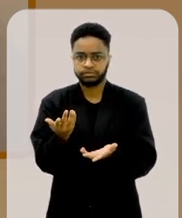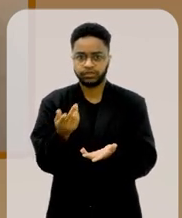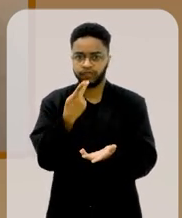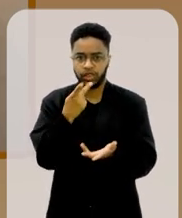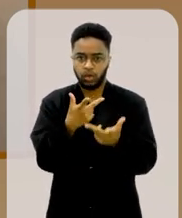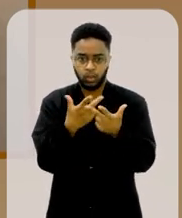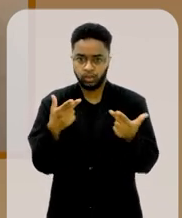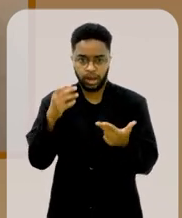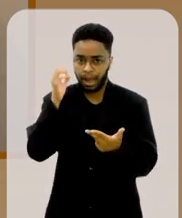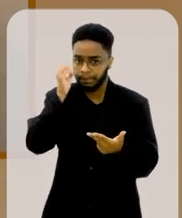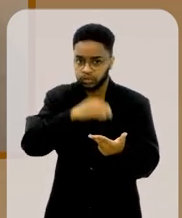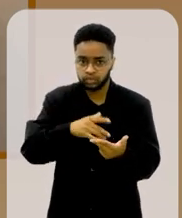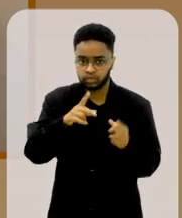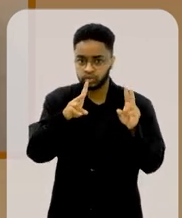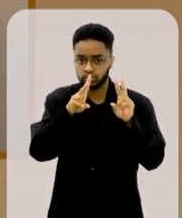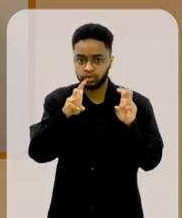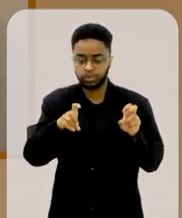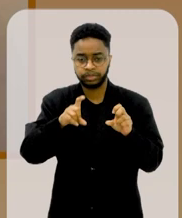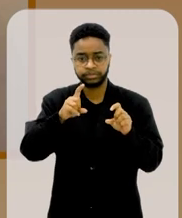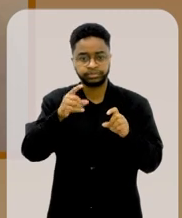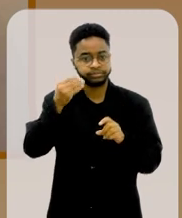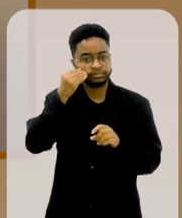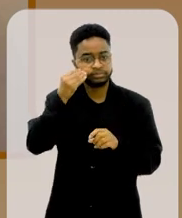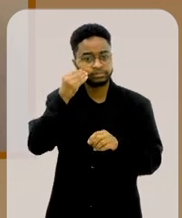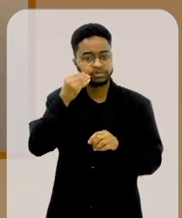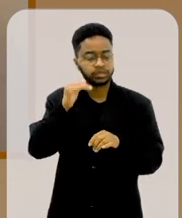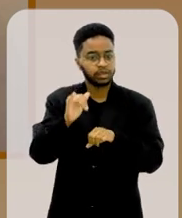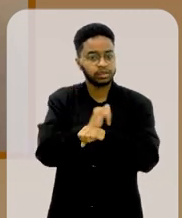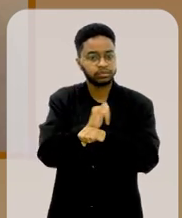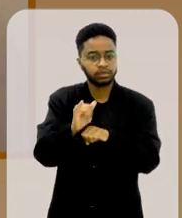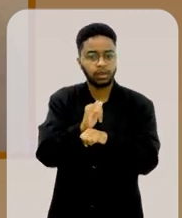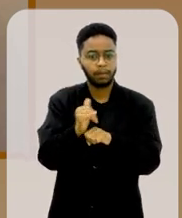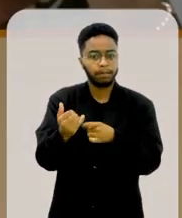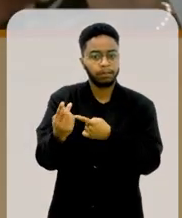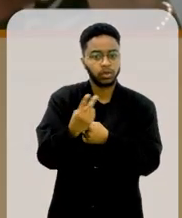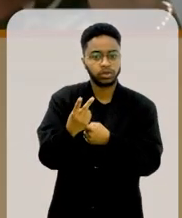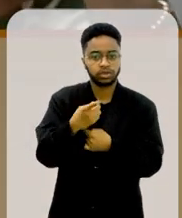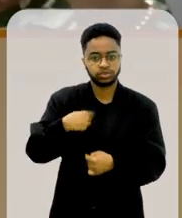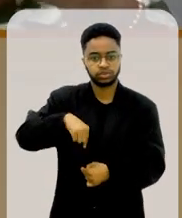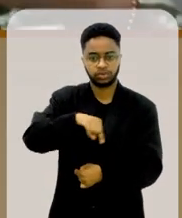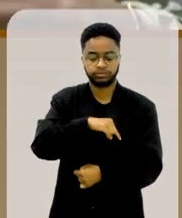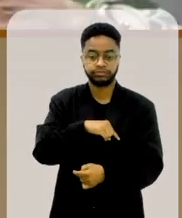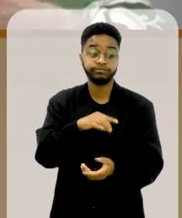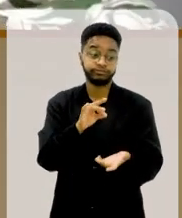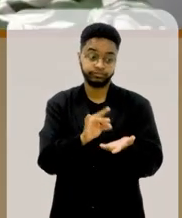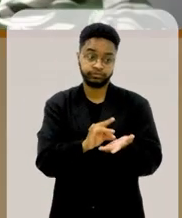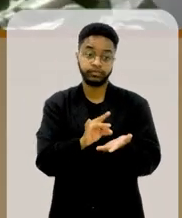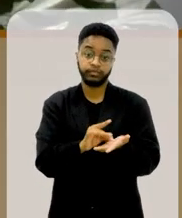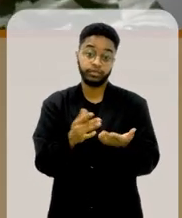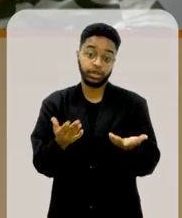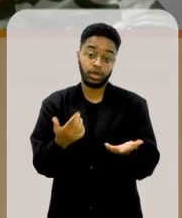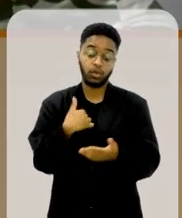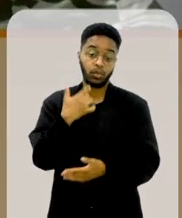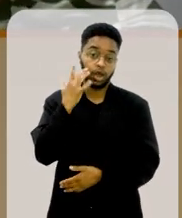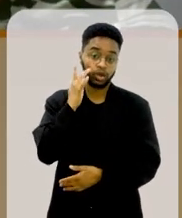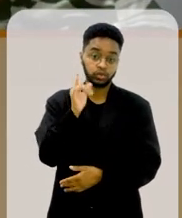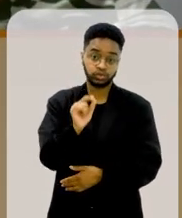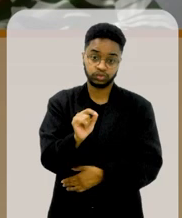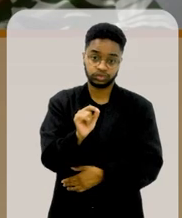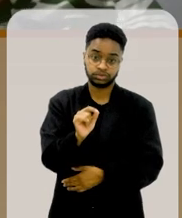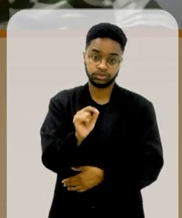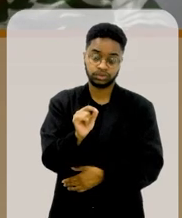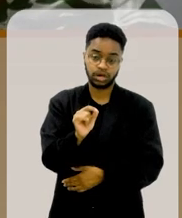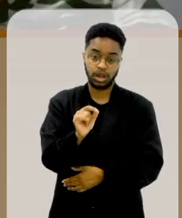essas barbaridades sobre um instrumento que é para proteger a gente. É verdade. Então, eu acho o seguinte,